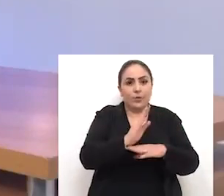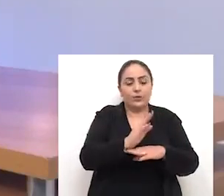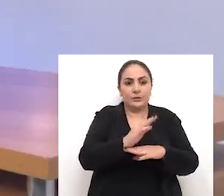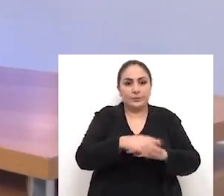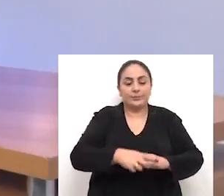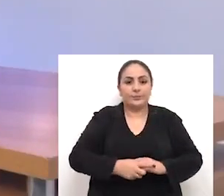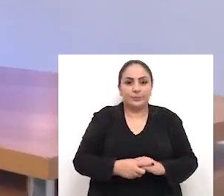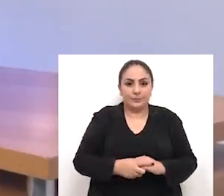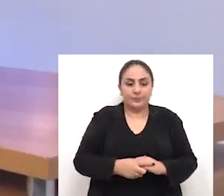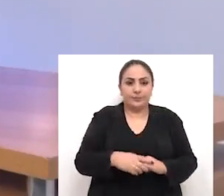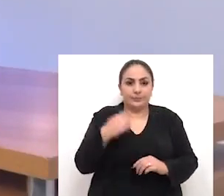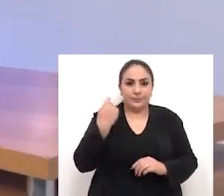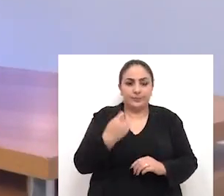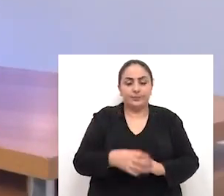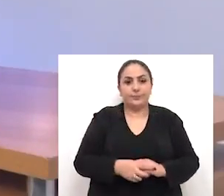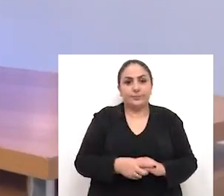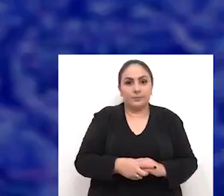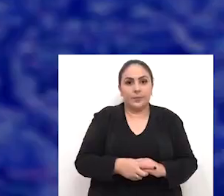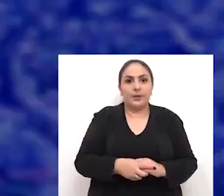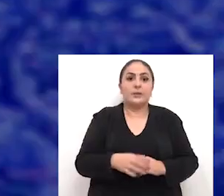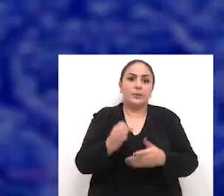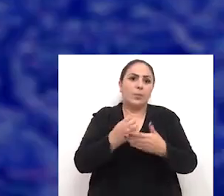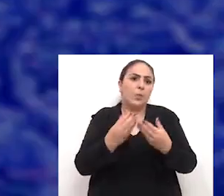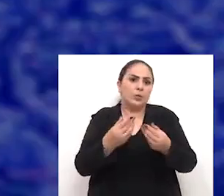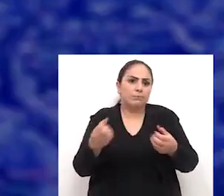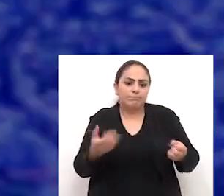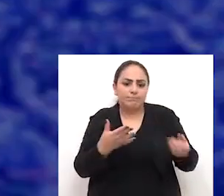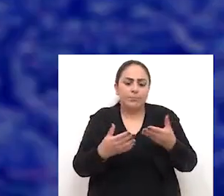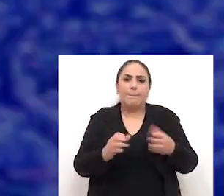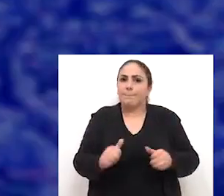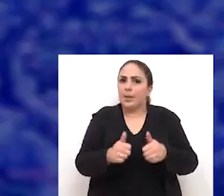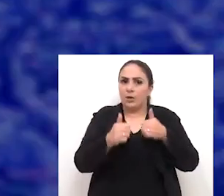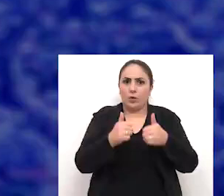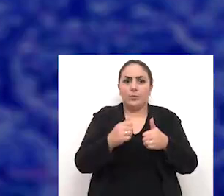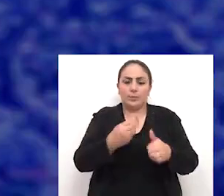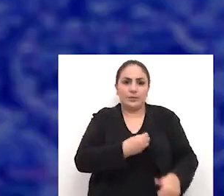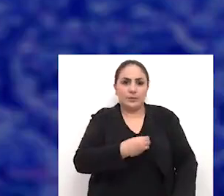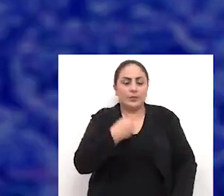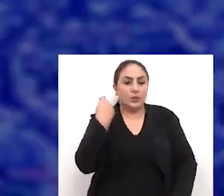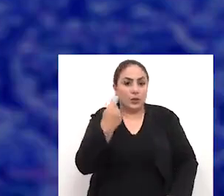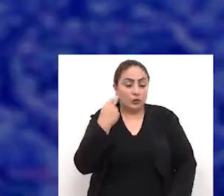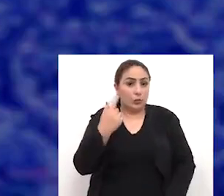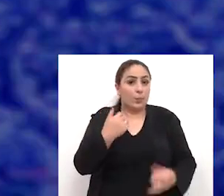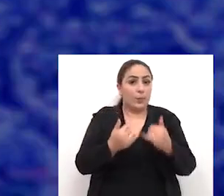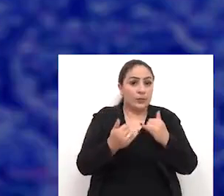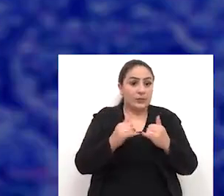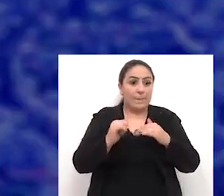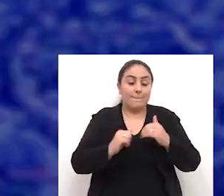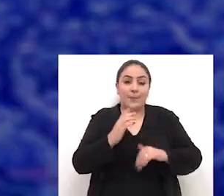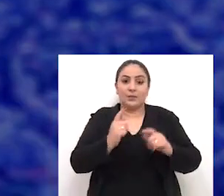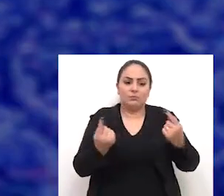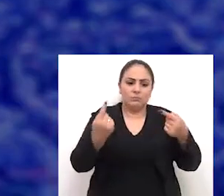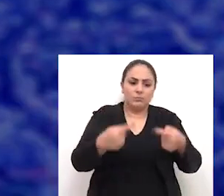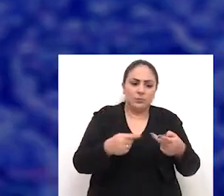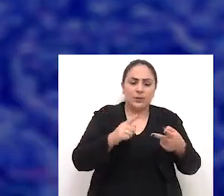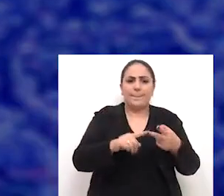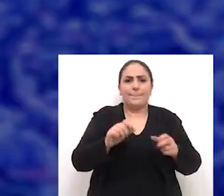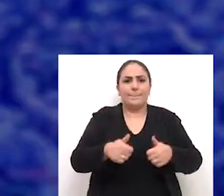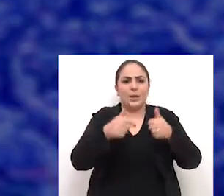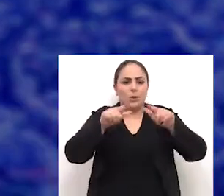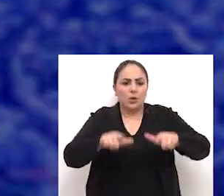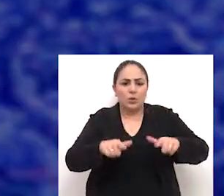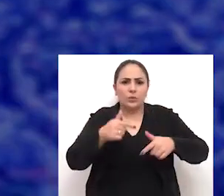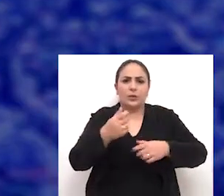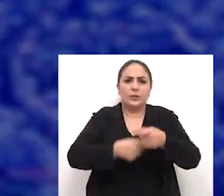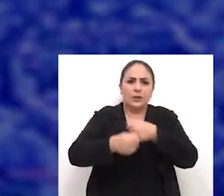aprovada no parlamento gaúcho. Traz muitas modificações para melhor para a vida dos gaúchos, como, por exemplo, mais competitividade, melhora